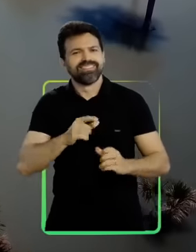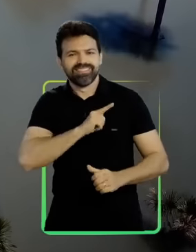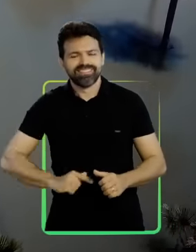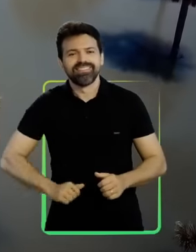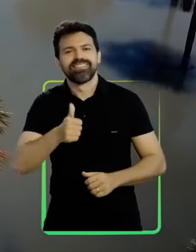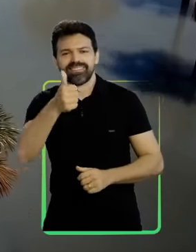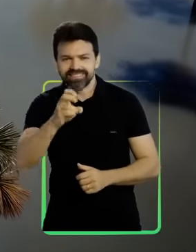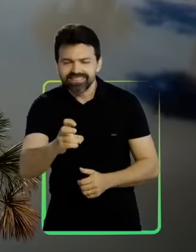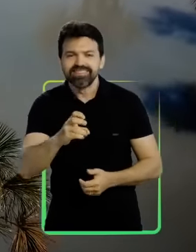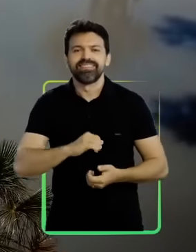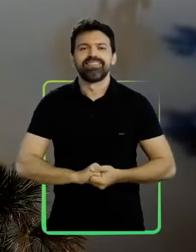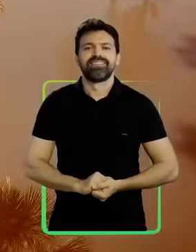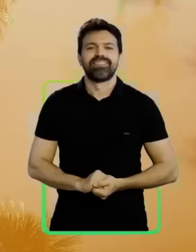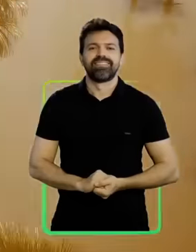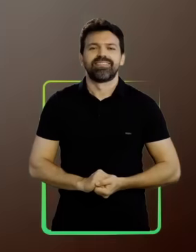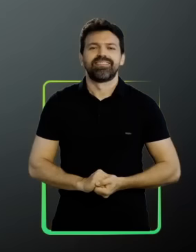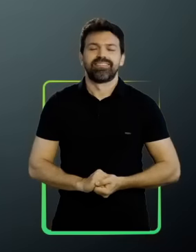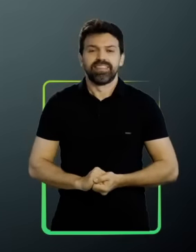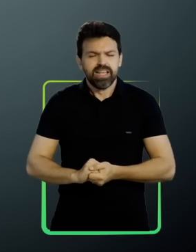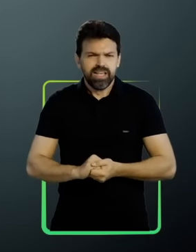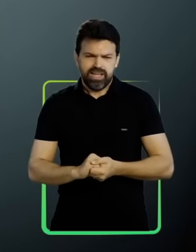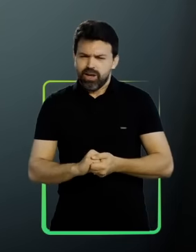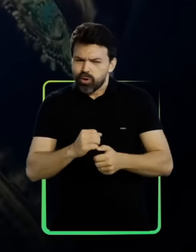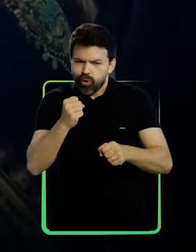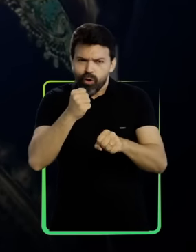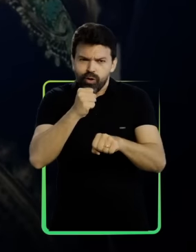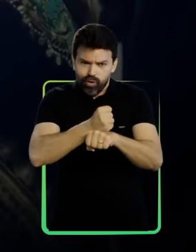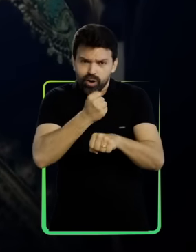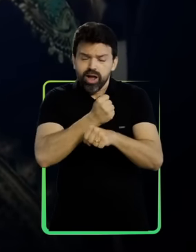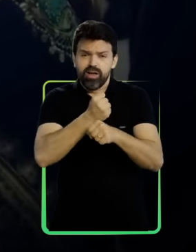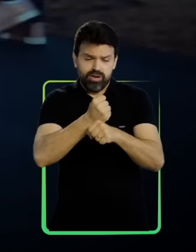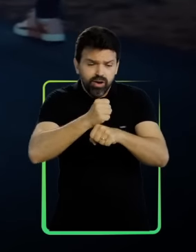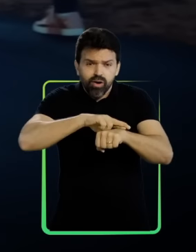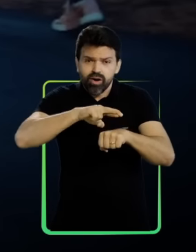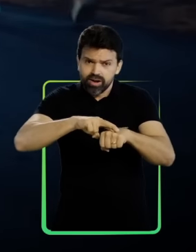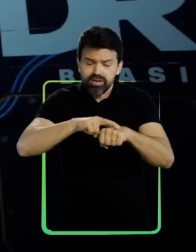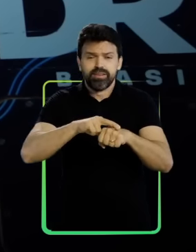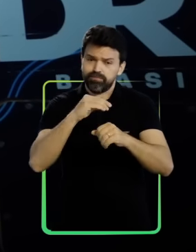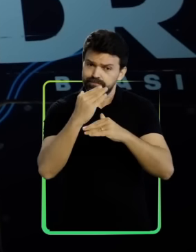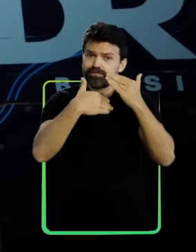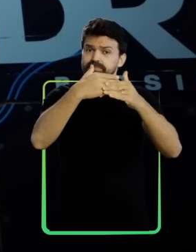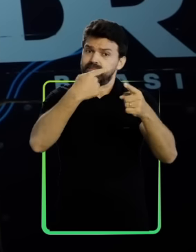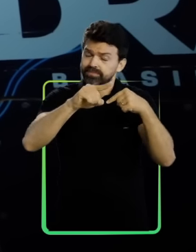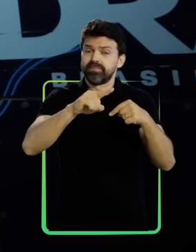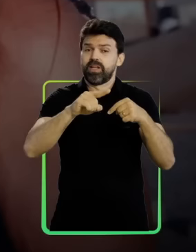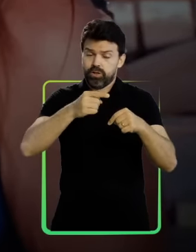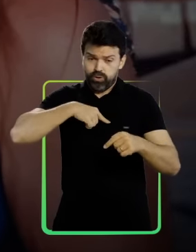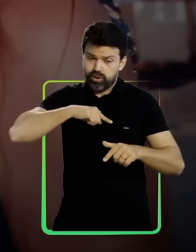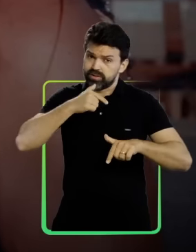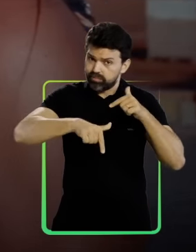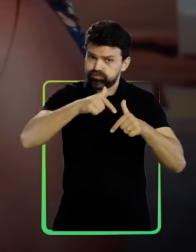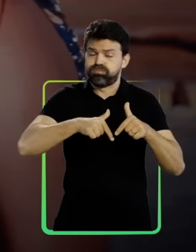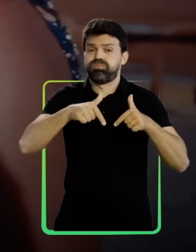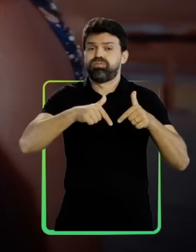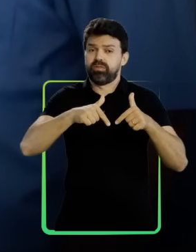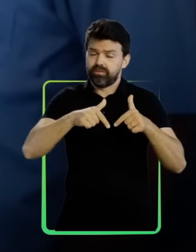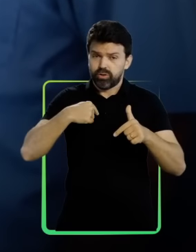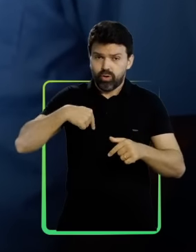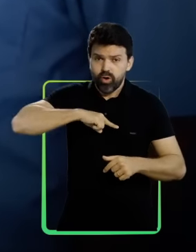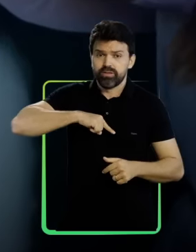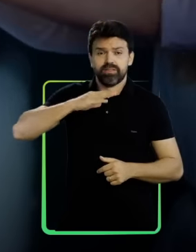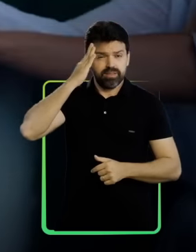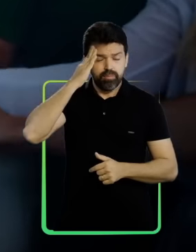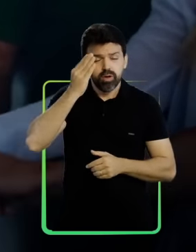Governadora 15. Pra reconstruir Roraima, teremos que trabalhar muito. E sabemos como fazer